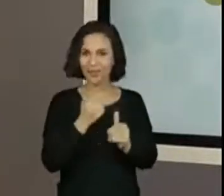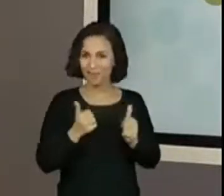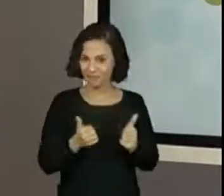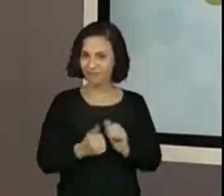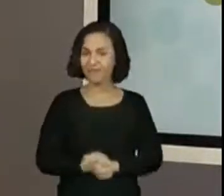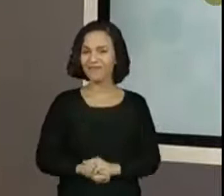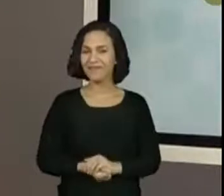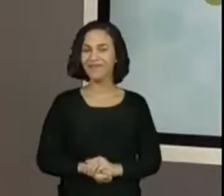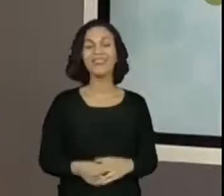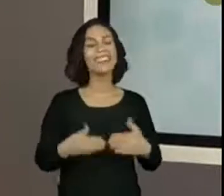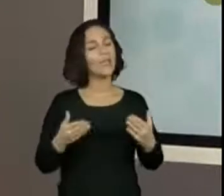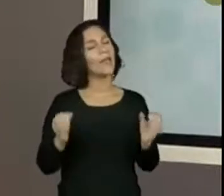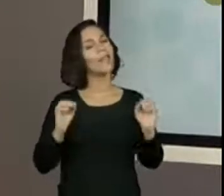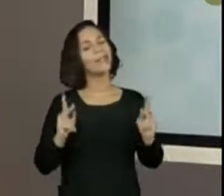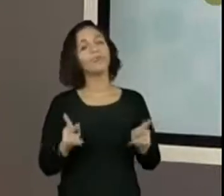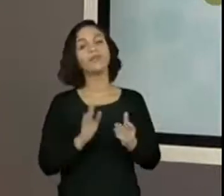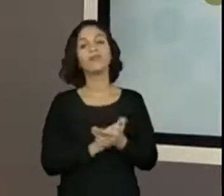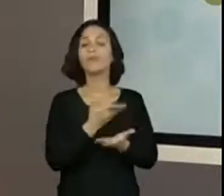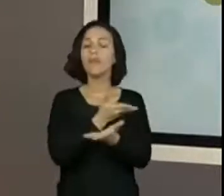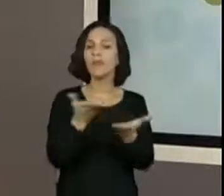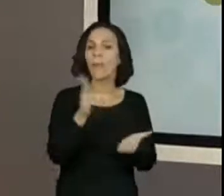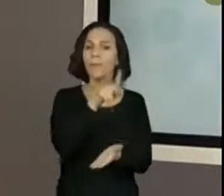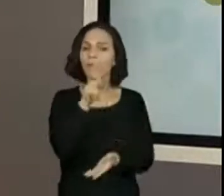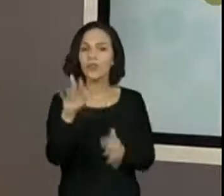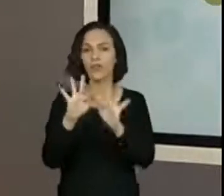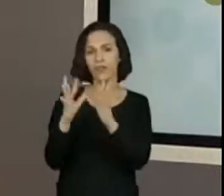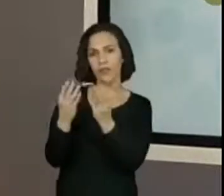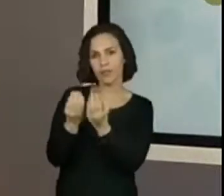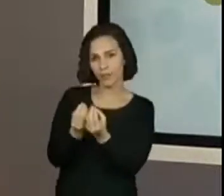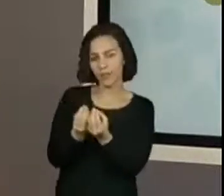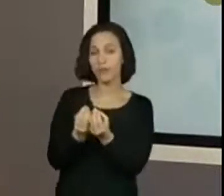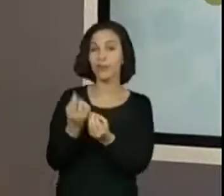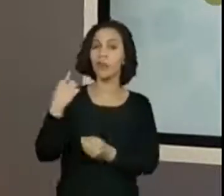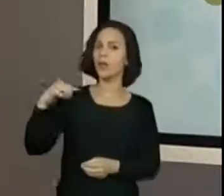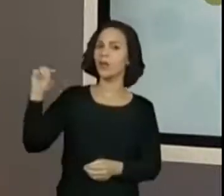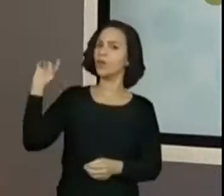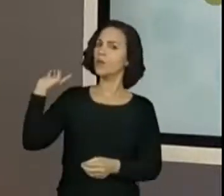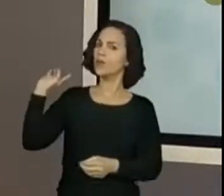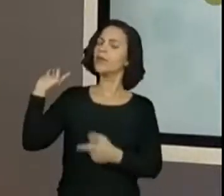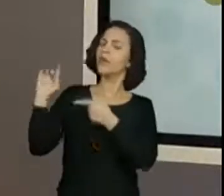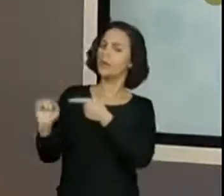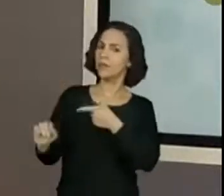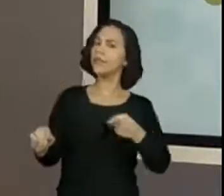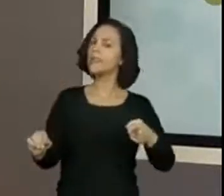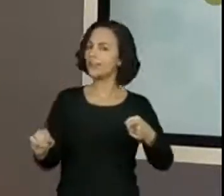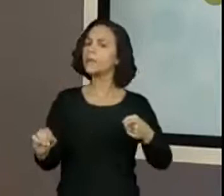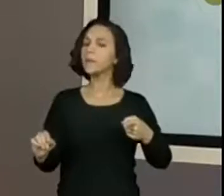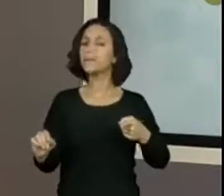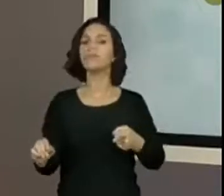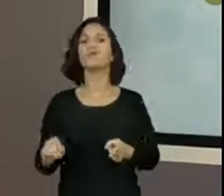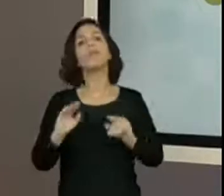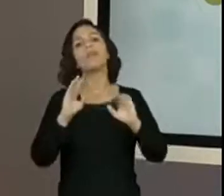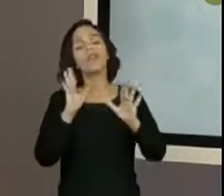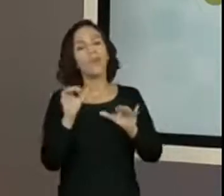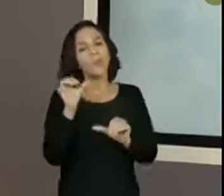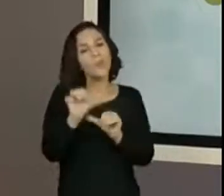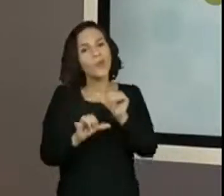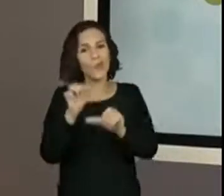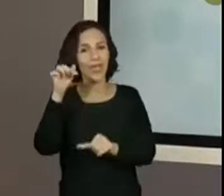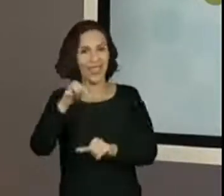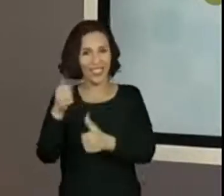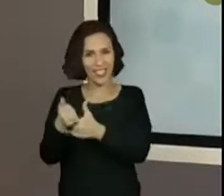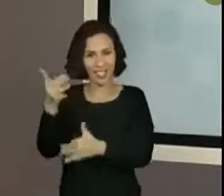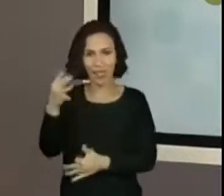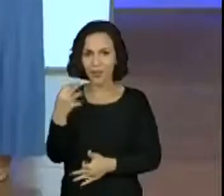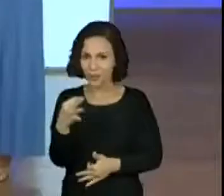Então tá, professores e família, desde a semana passada, tivemos algumas alteraçõezinhas aqui no